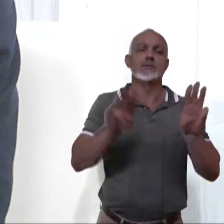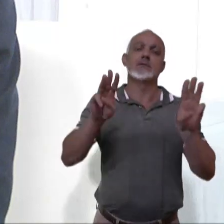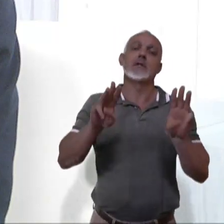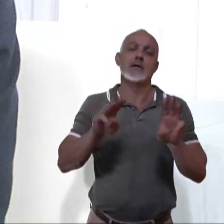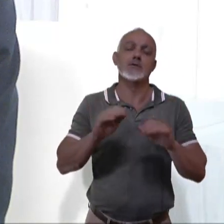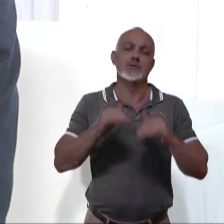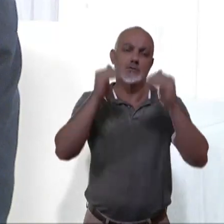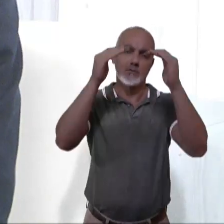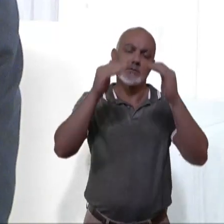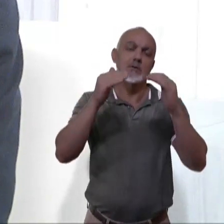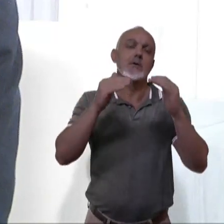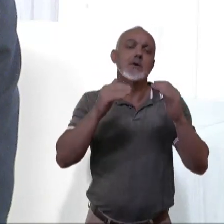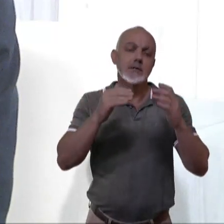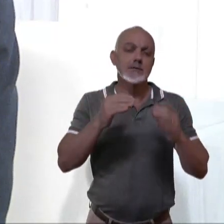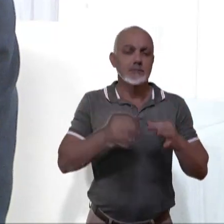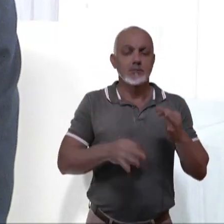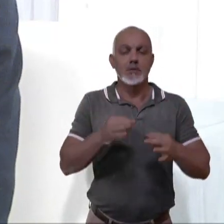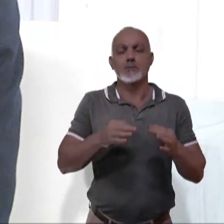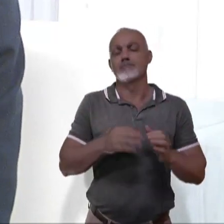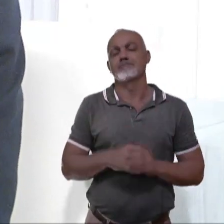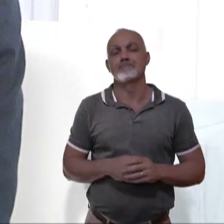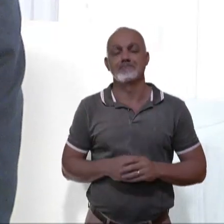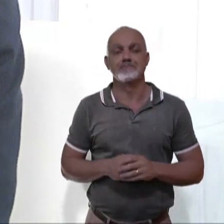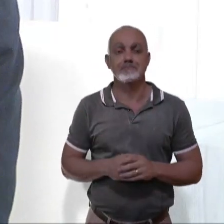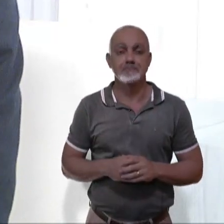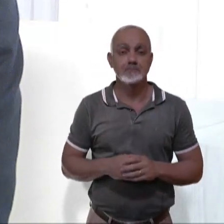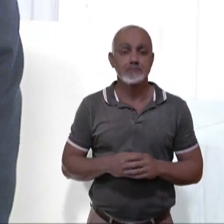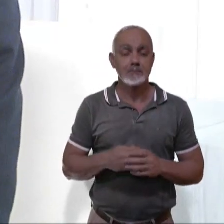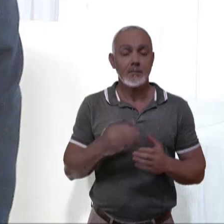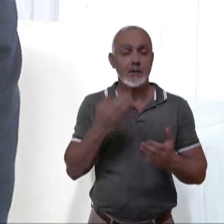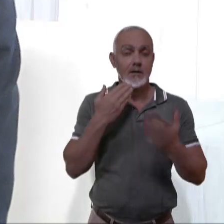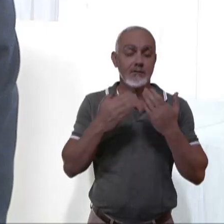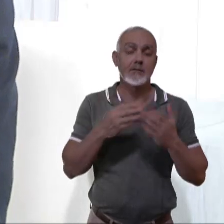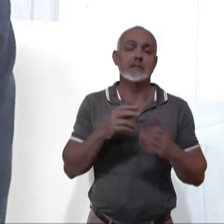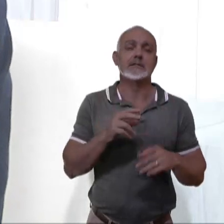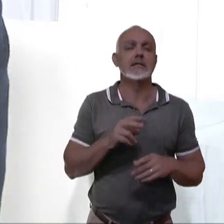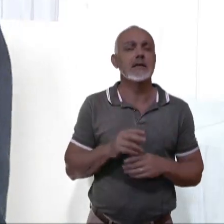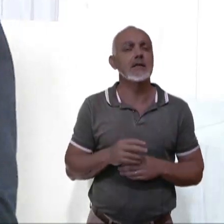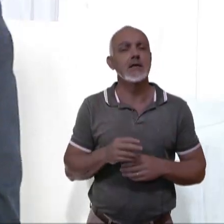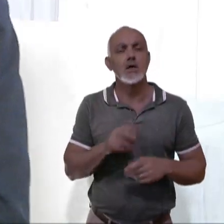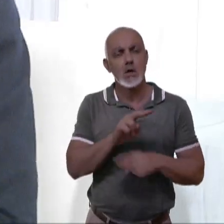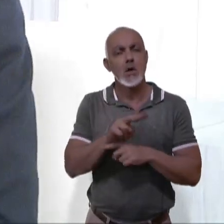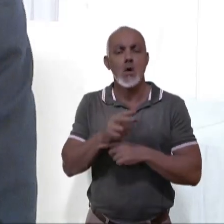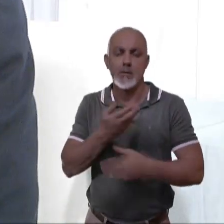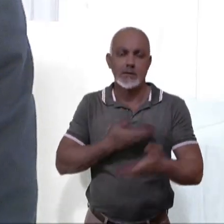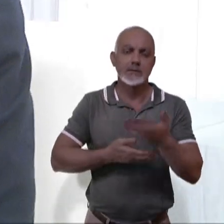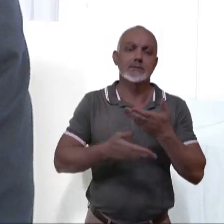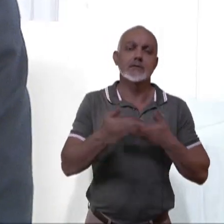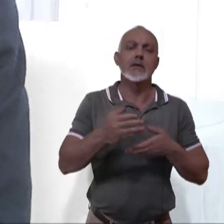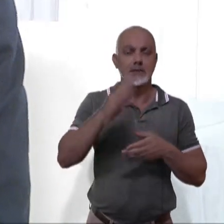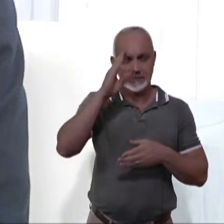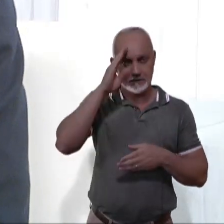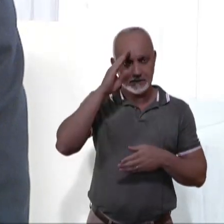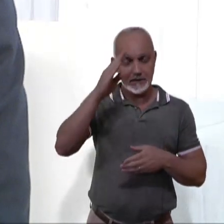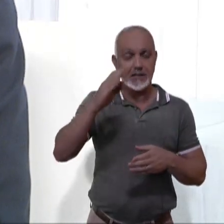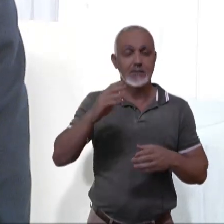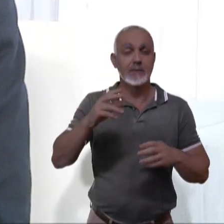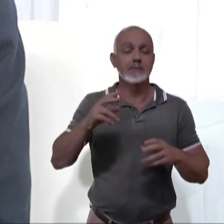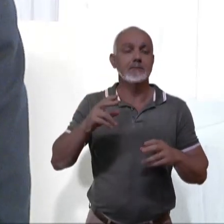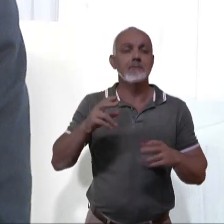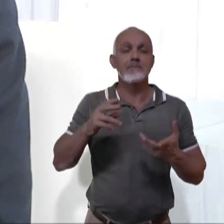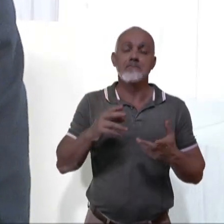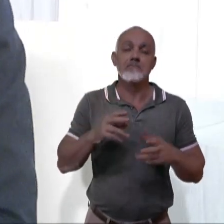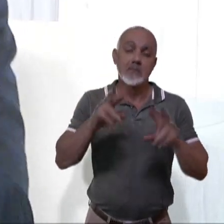do Superior Tribunal de Justiça. Agora a gente fala de guarda compartilhada, que é o tema em destaque do informativo de hoje.